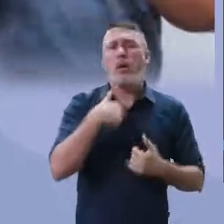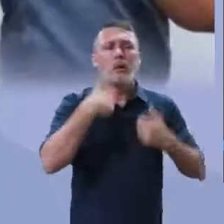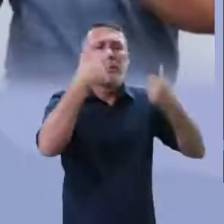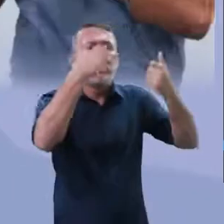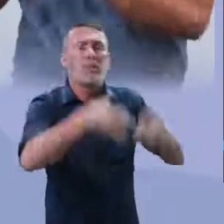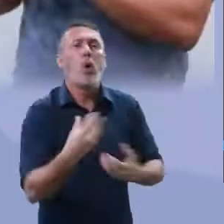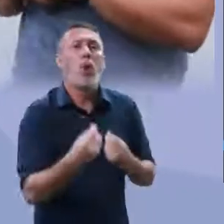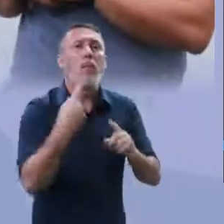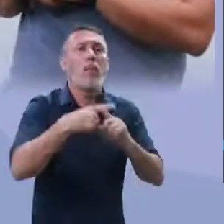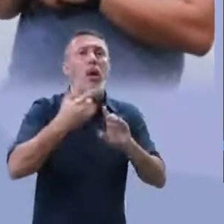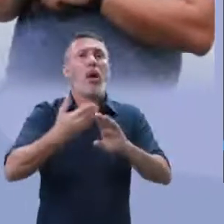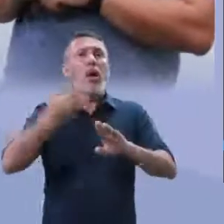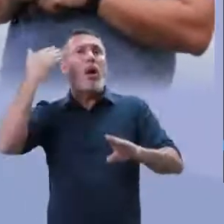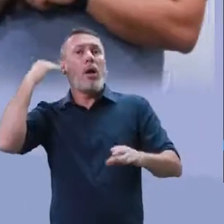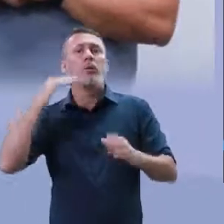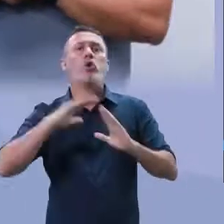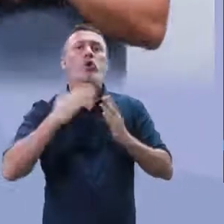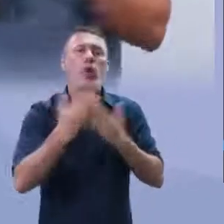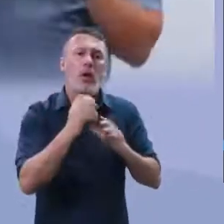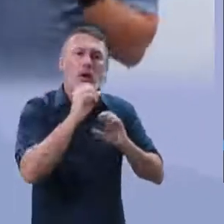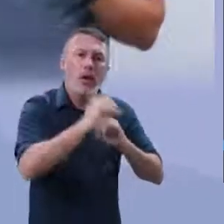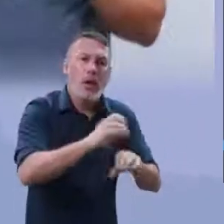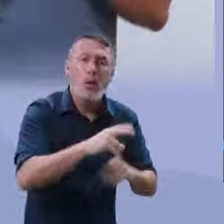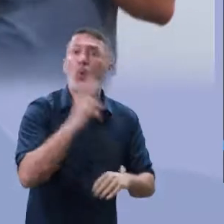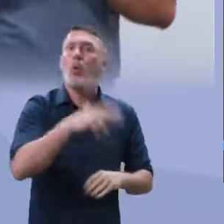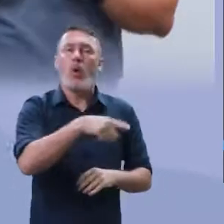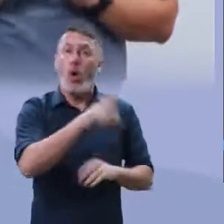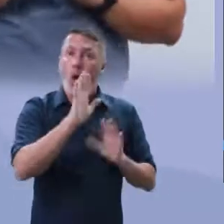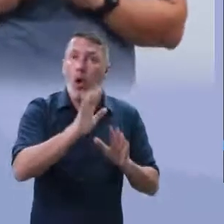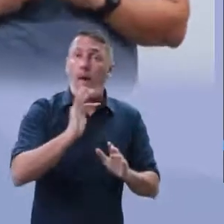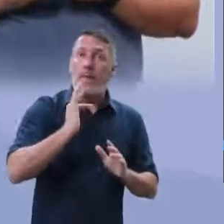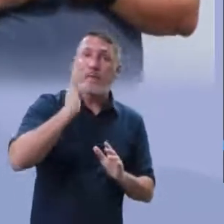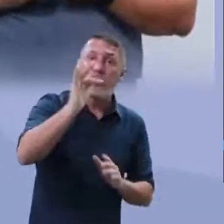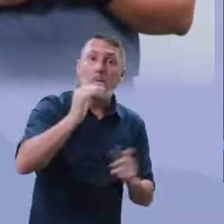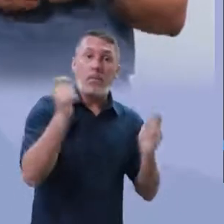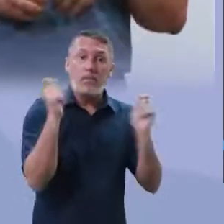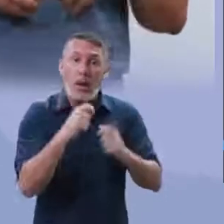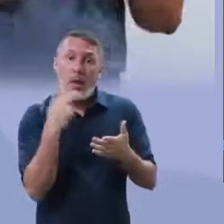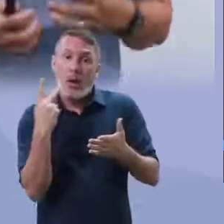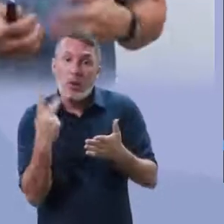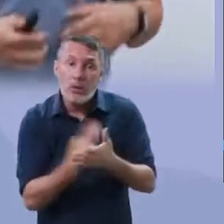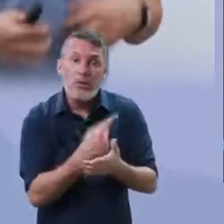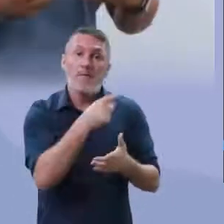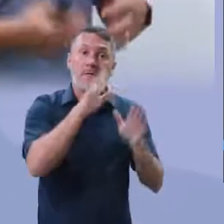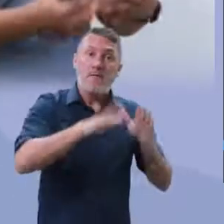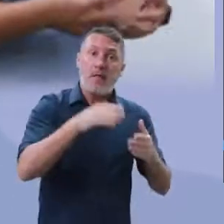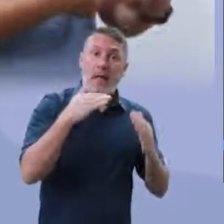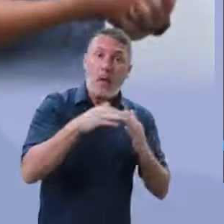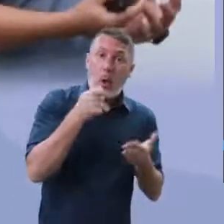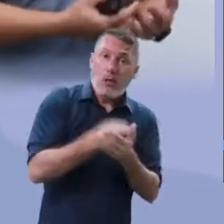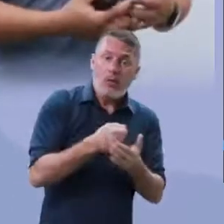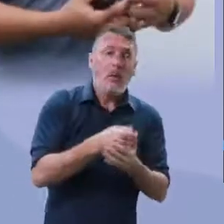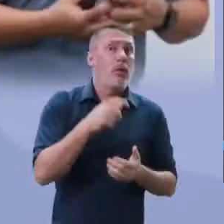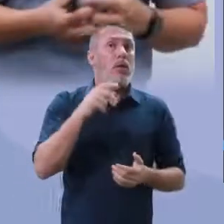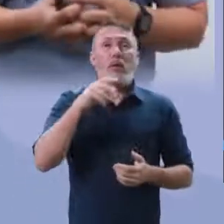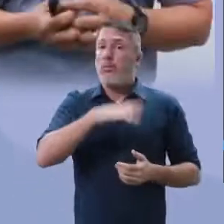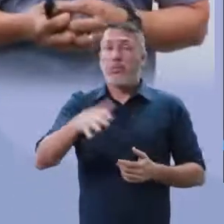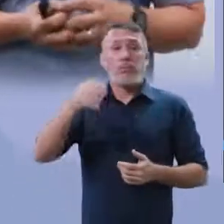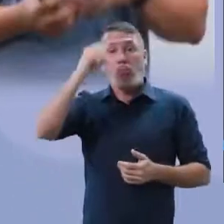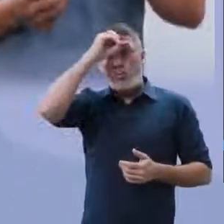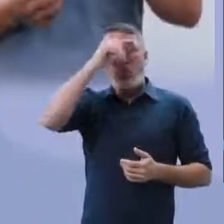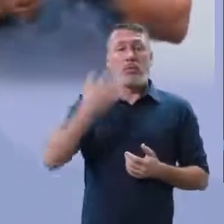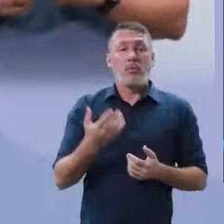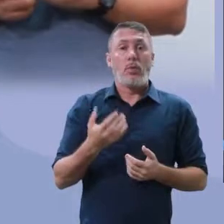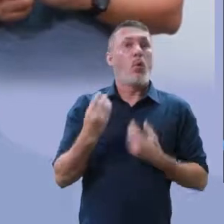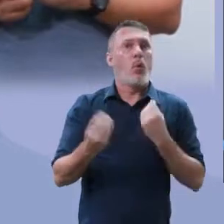Principalmente porque a escola nunca falou sobre isso. Entende? Nós começamos a ver uma falha assim. Como sim, professor? Você acha que desde a infância deve ser trabalhada essa questão das